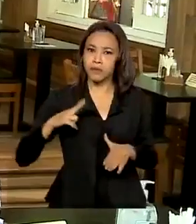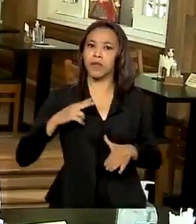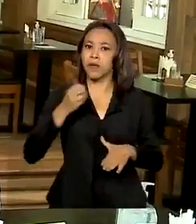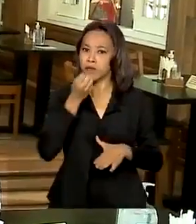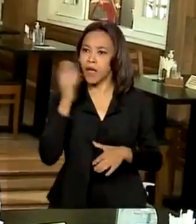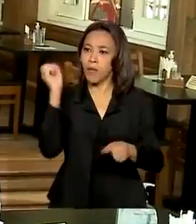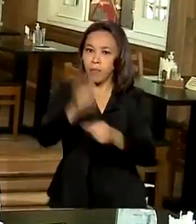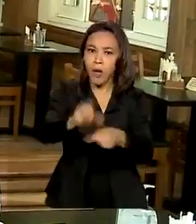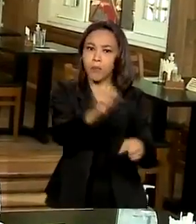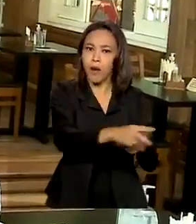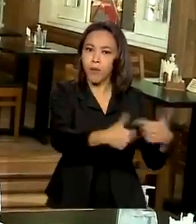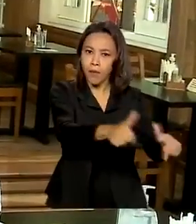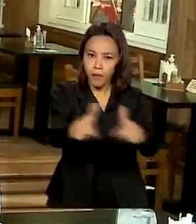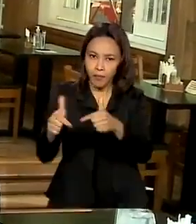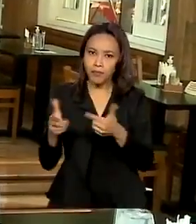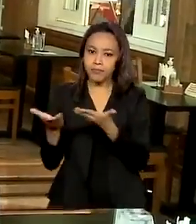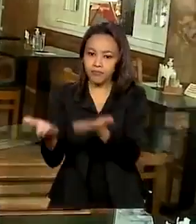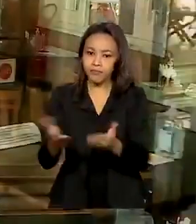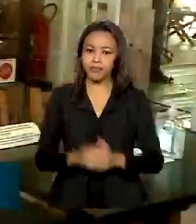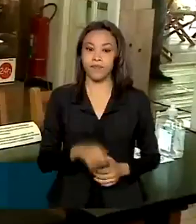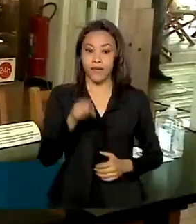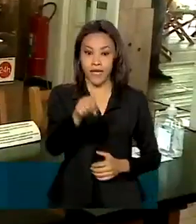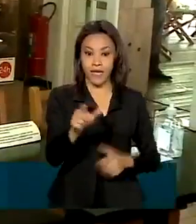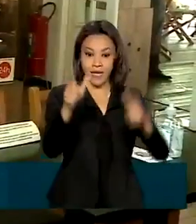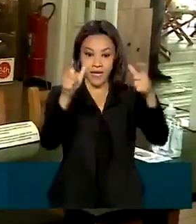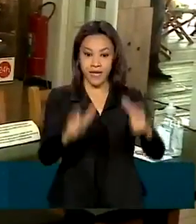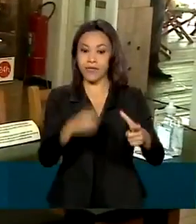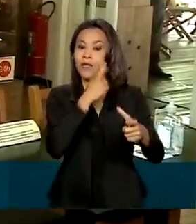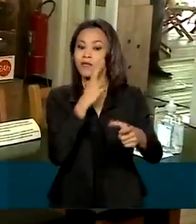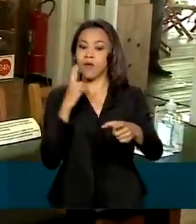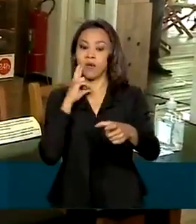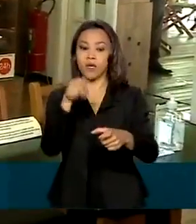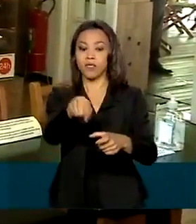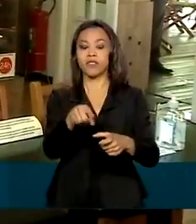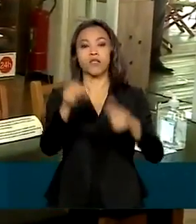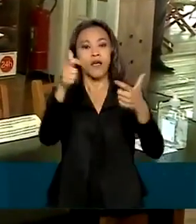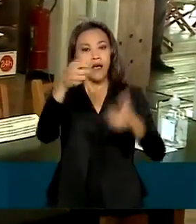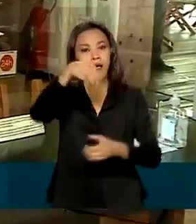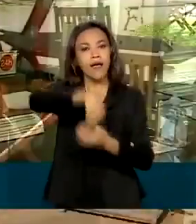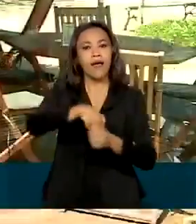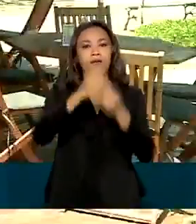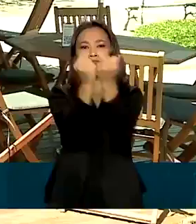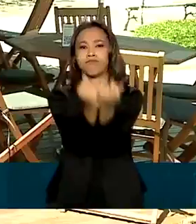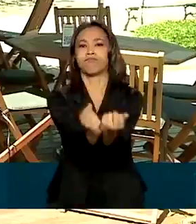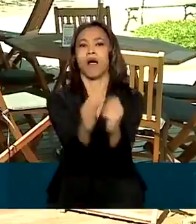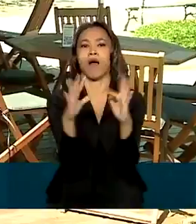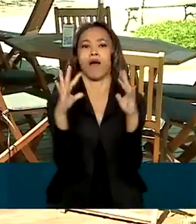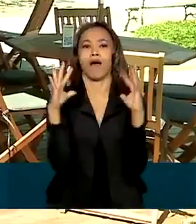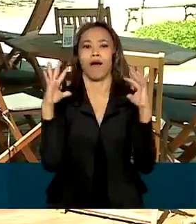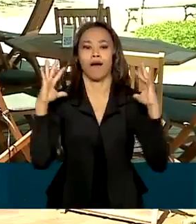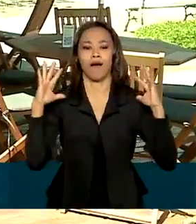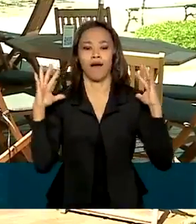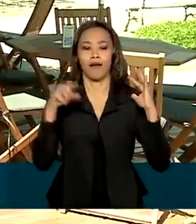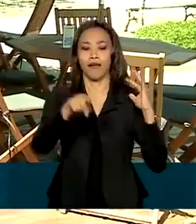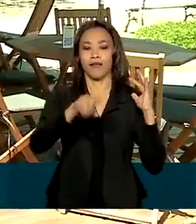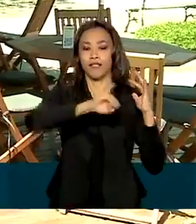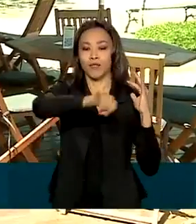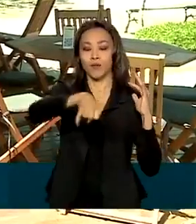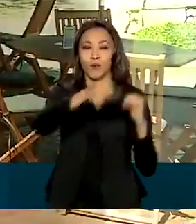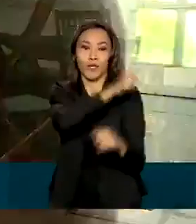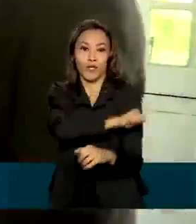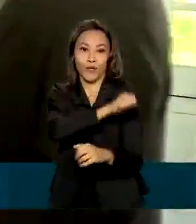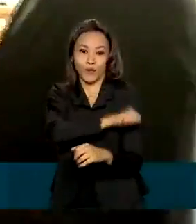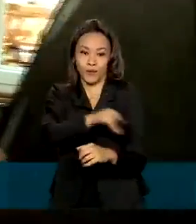Desde o início de novembro, esse restaurante funciona no Jardim Botânico do Rio de Janeiro, numa área concedida pelo governo federal.